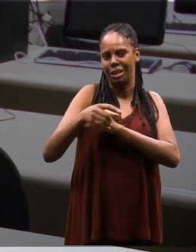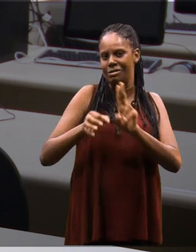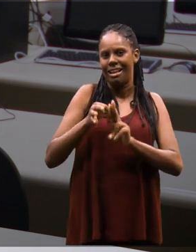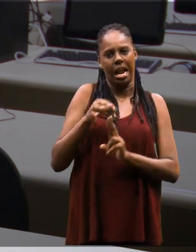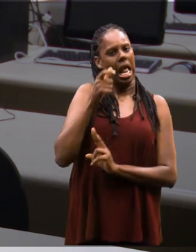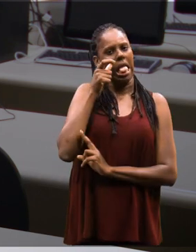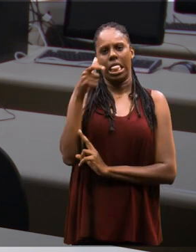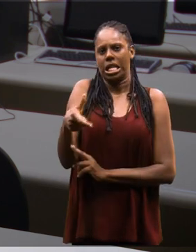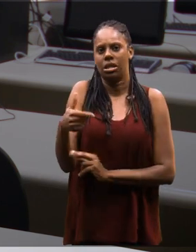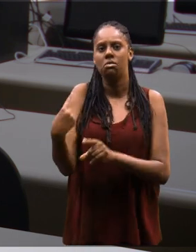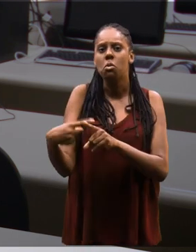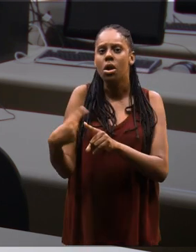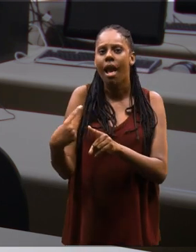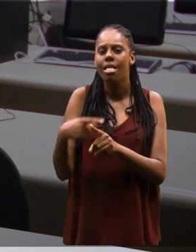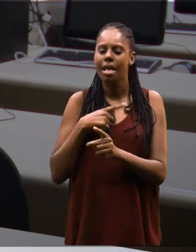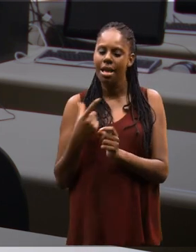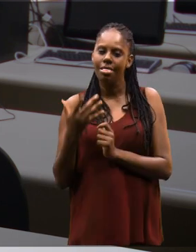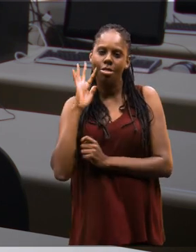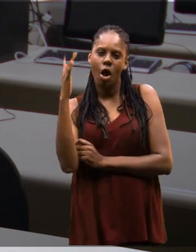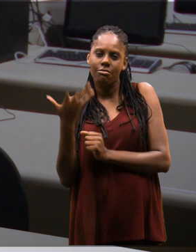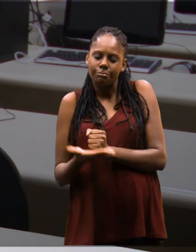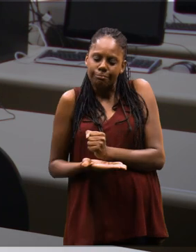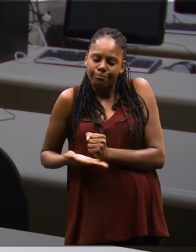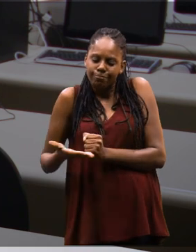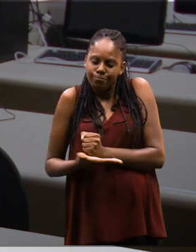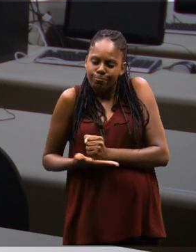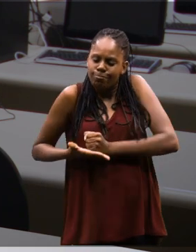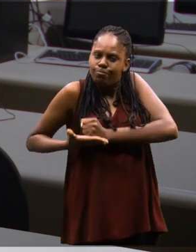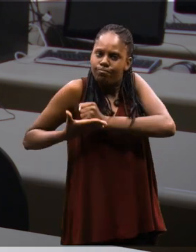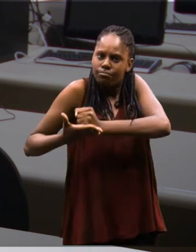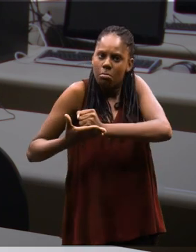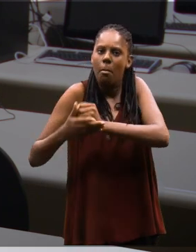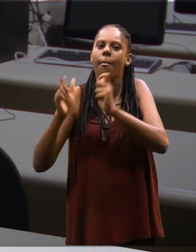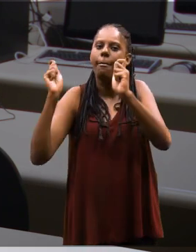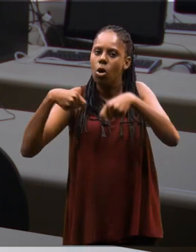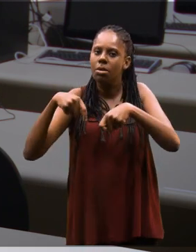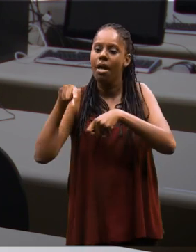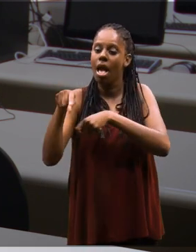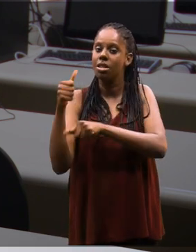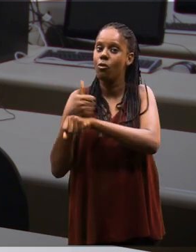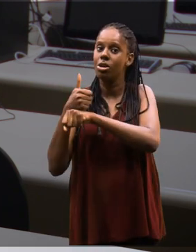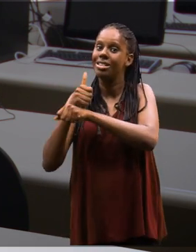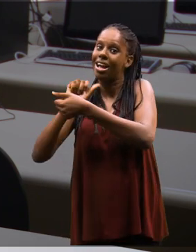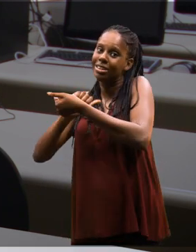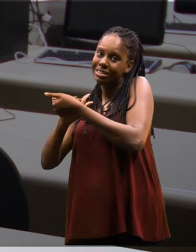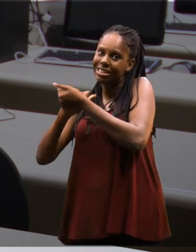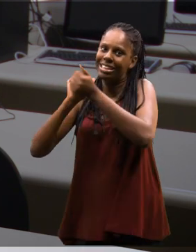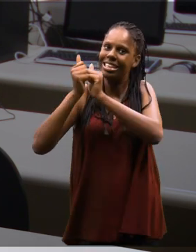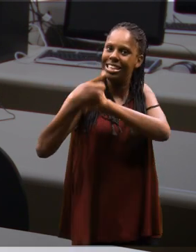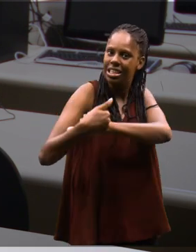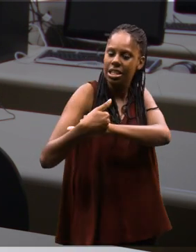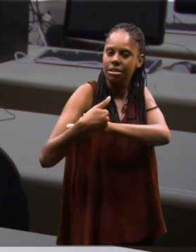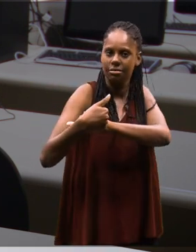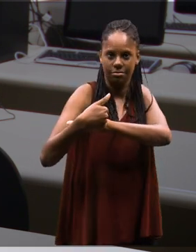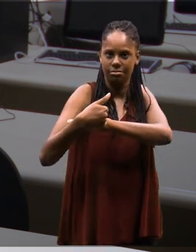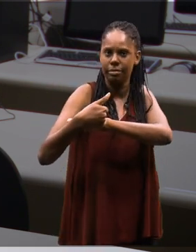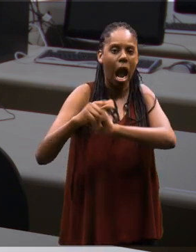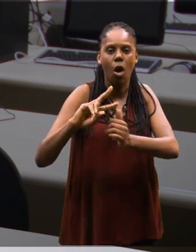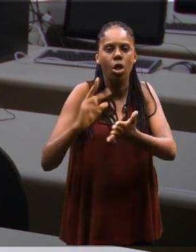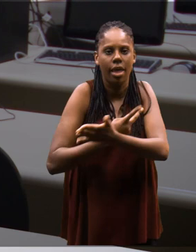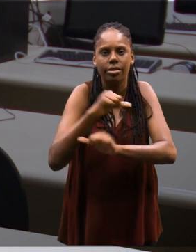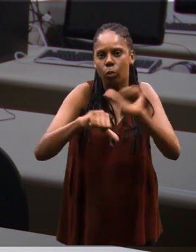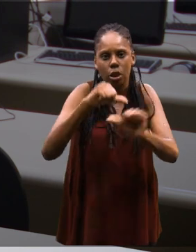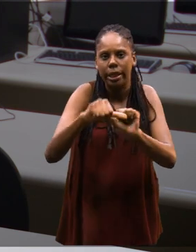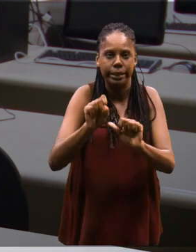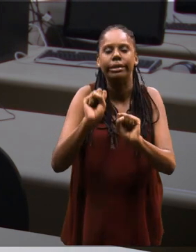curso é muito interessante, no sentido que ele oferece uma base teórica que dá a possibilidade do profissional se adaptar às mudanças que